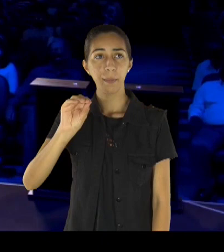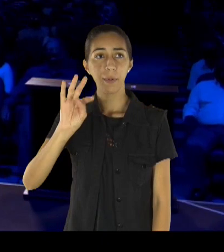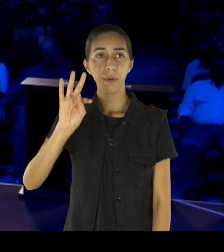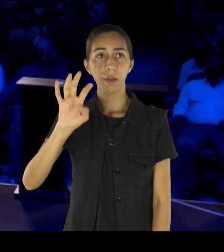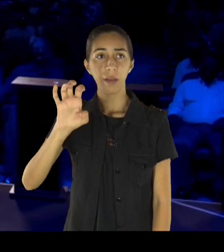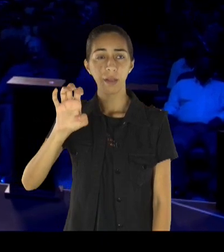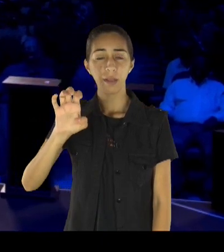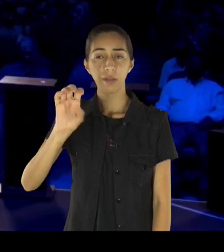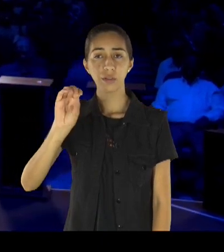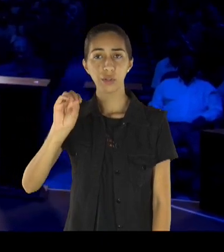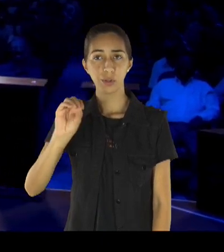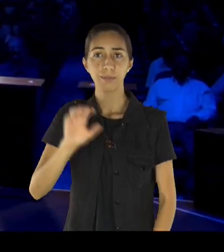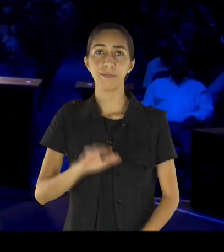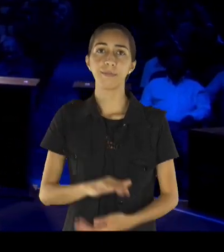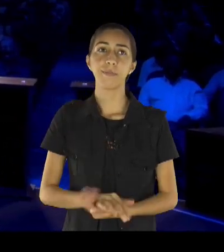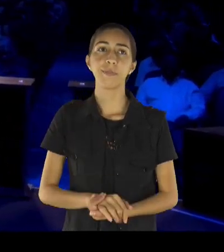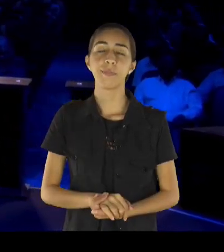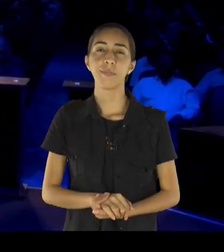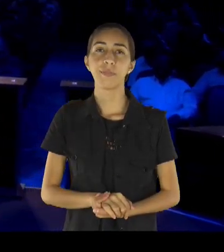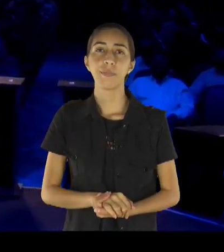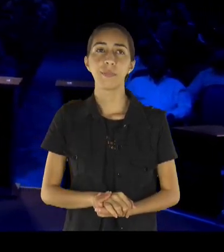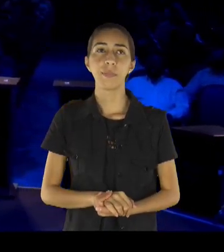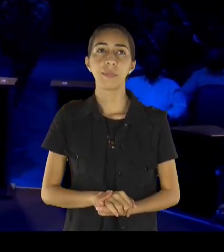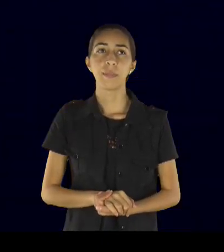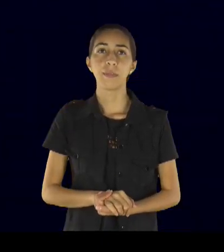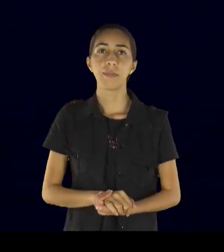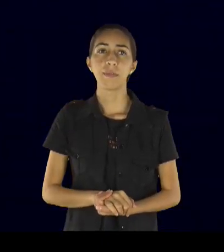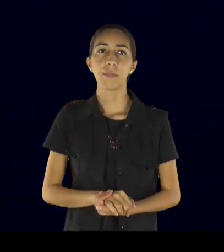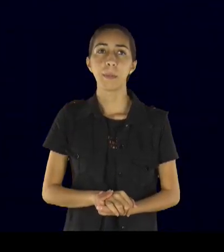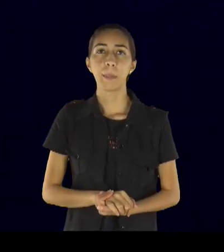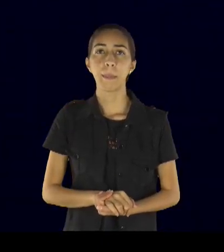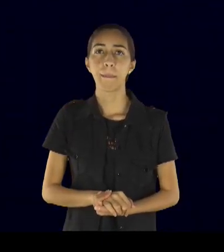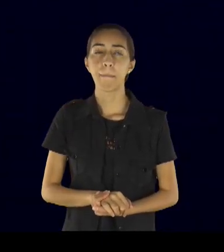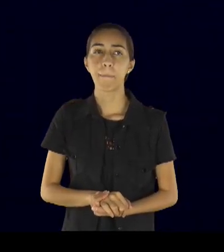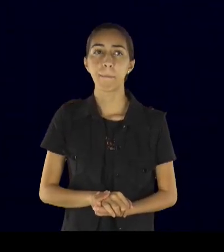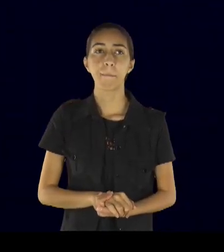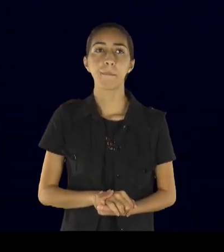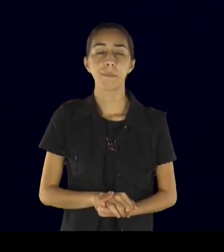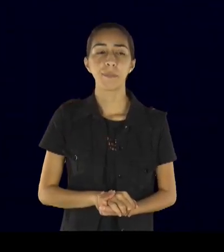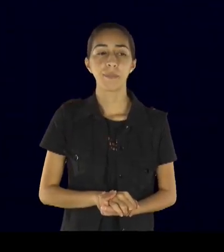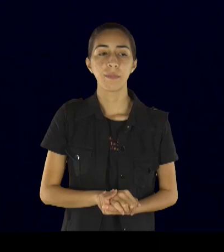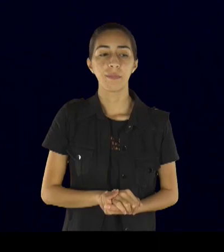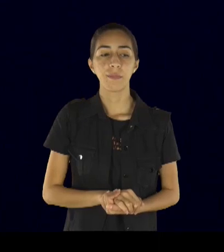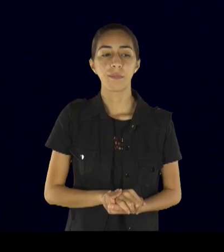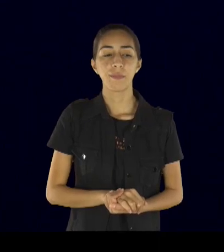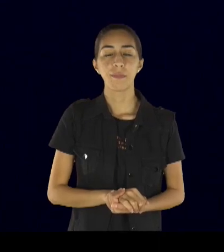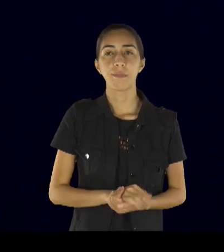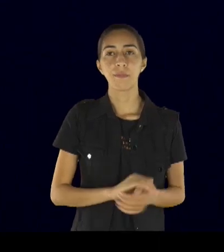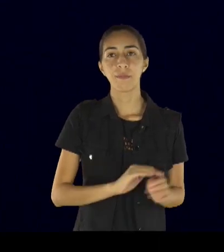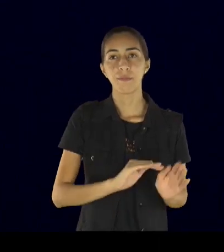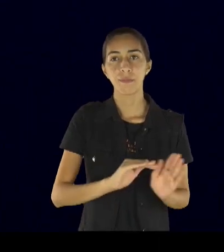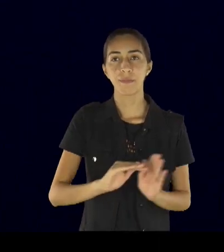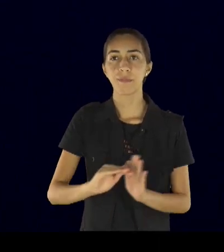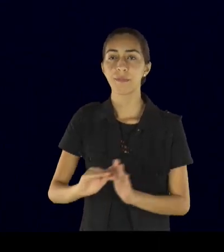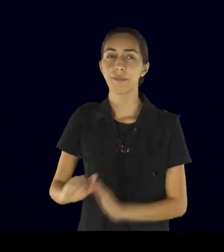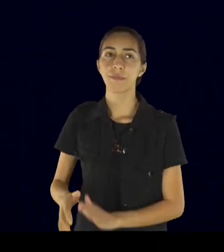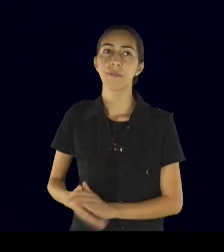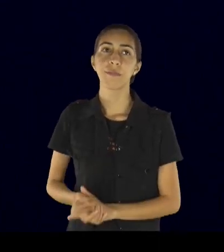ajudarmos, uns aos outros, se alguém, que eu estava, chegar perto de você, e dizer assim, puxa, eu estou nos meus últimos,